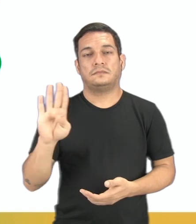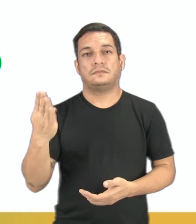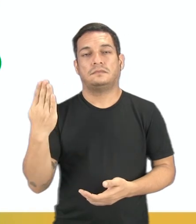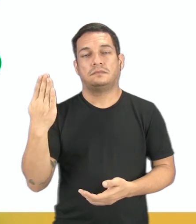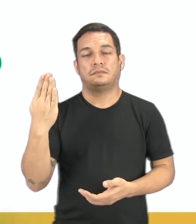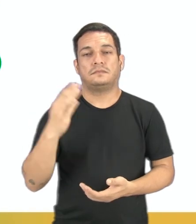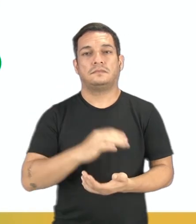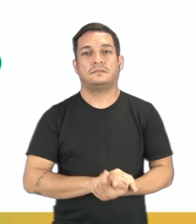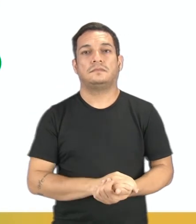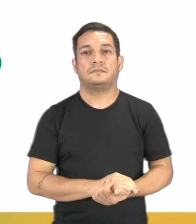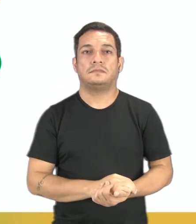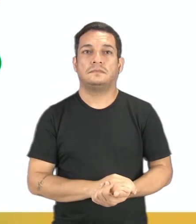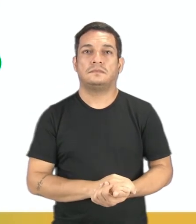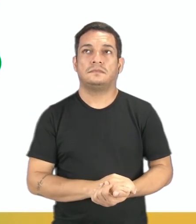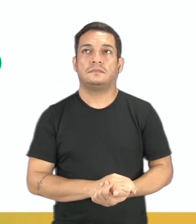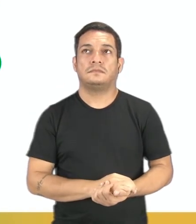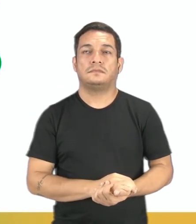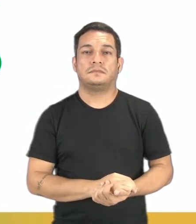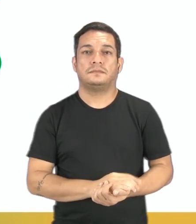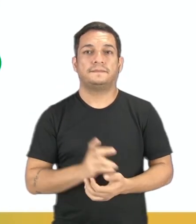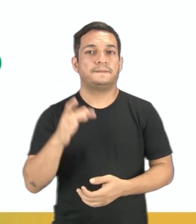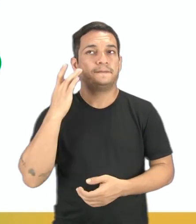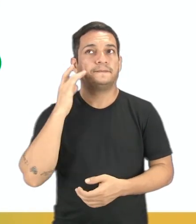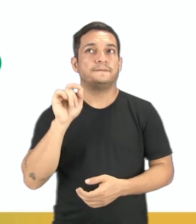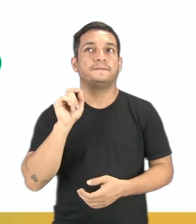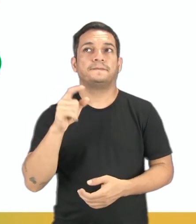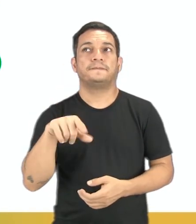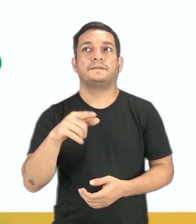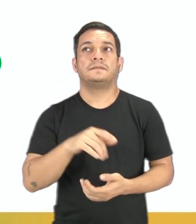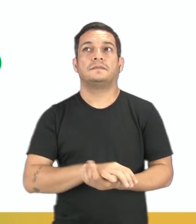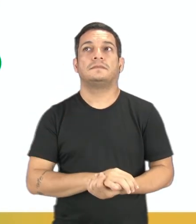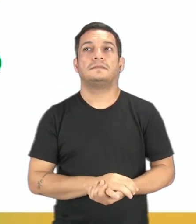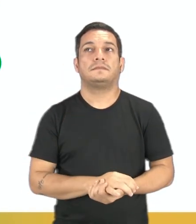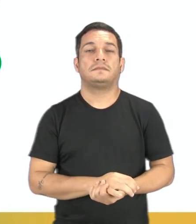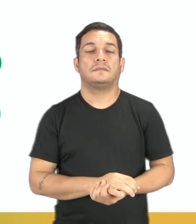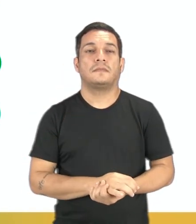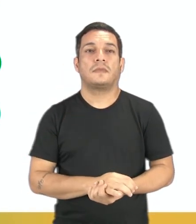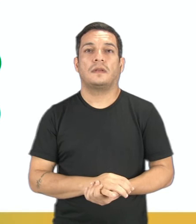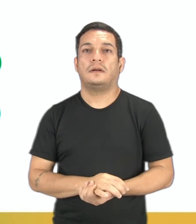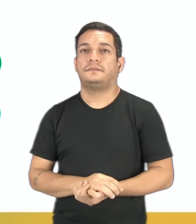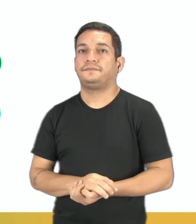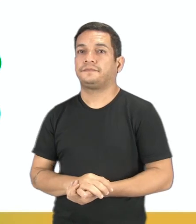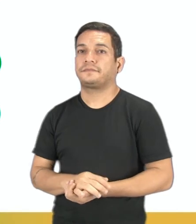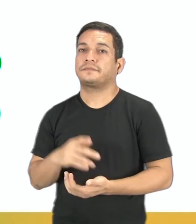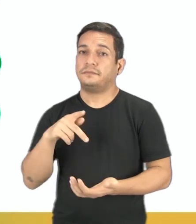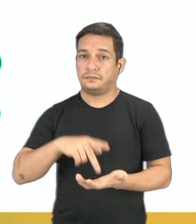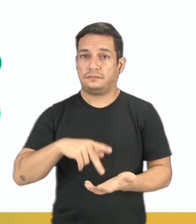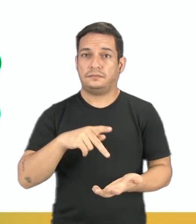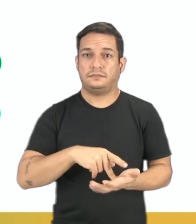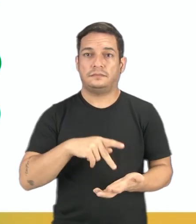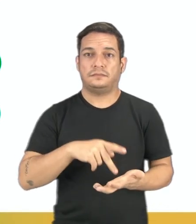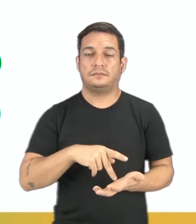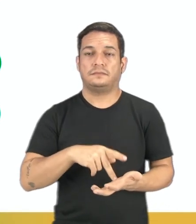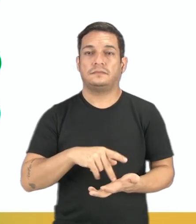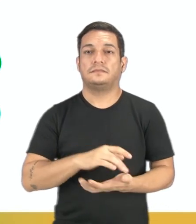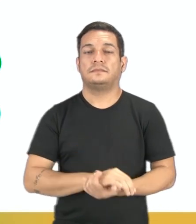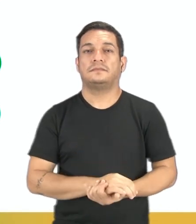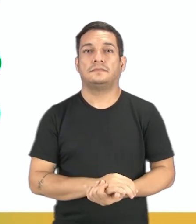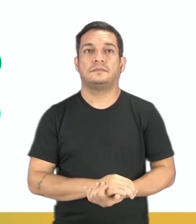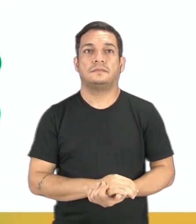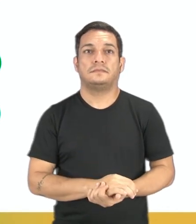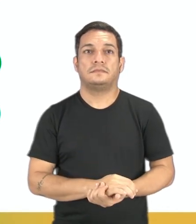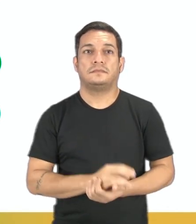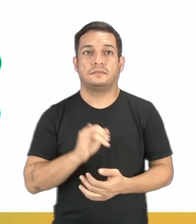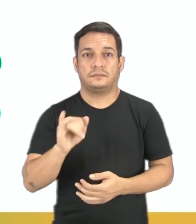verdadeira ou falso? O que vocês acham? Então acompanhem comigo. Ela é verdadeira, gente.